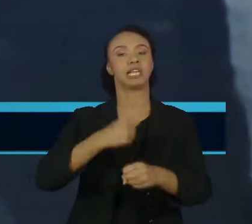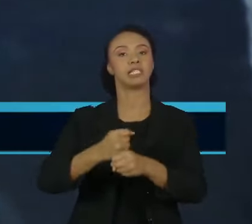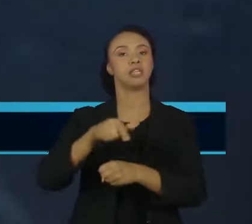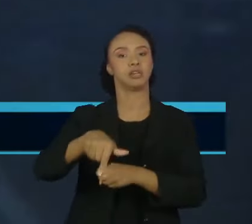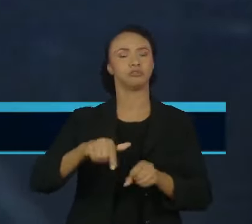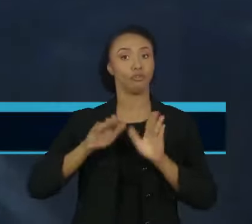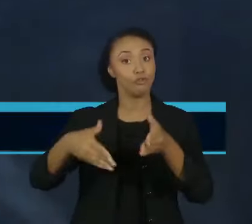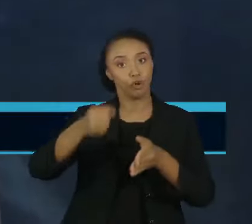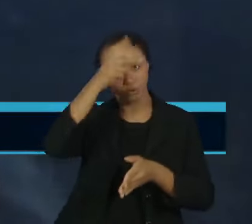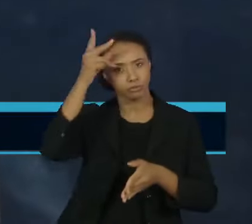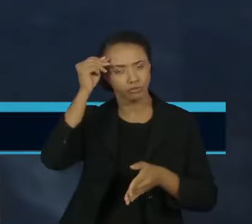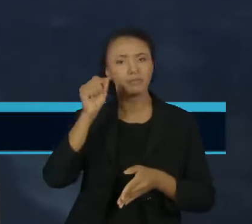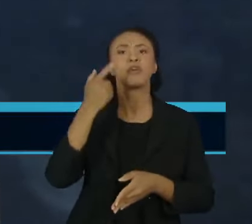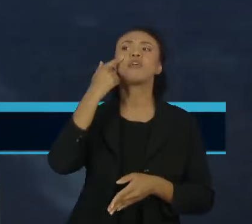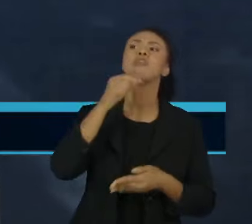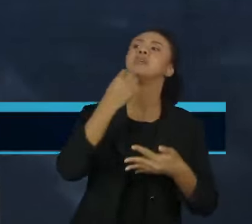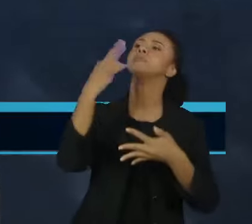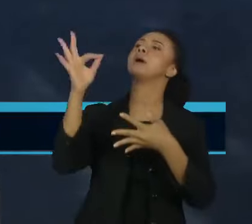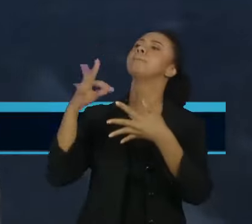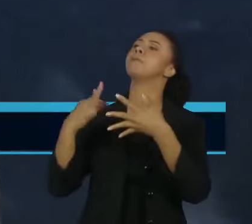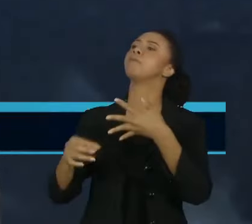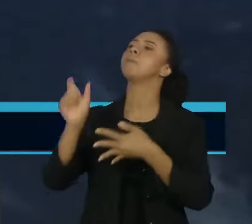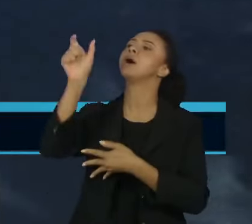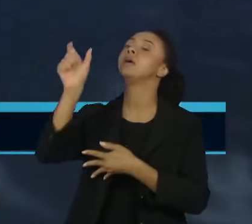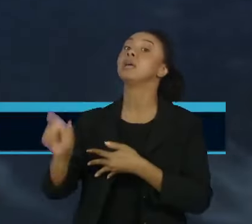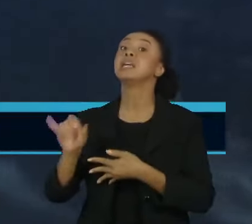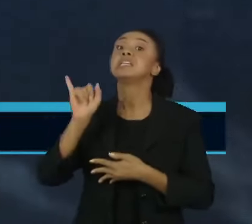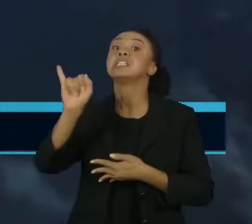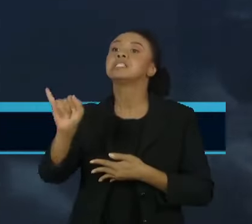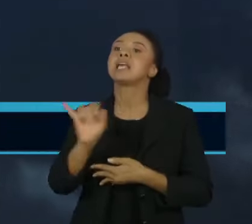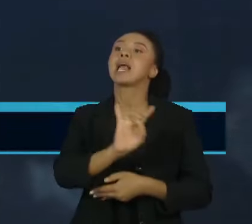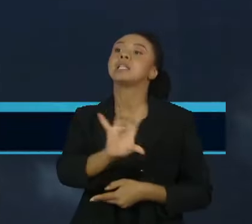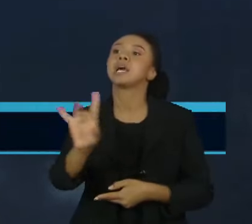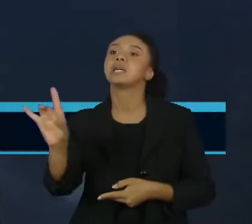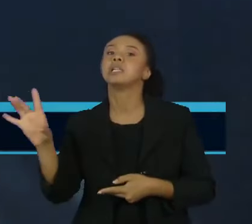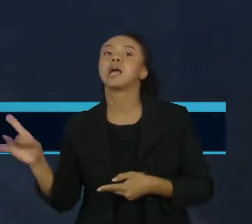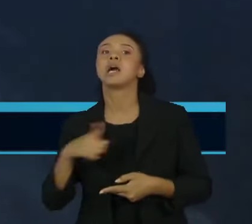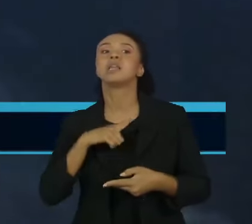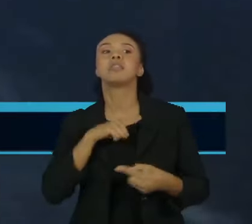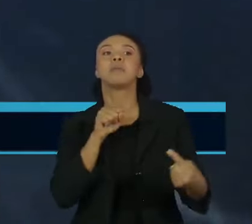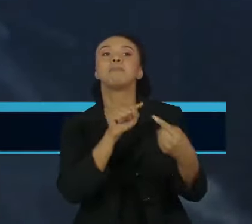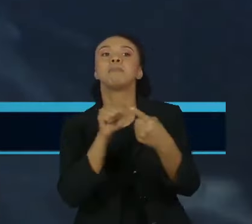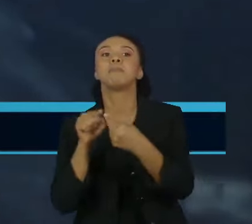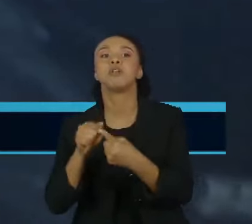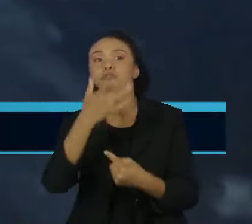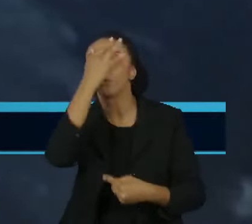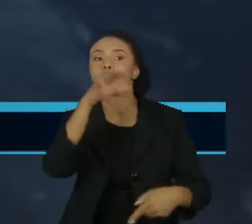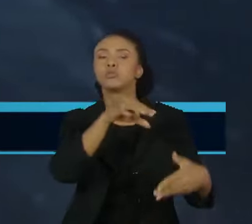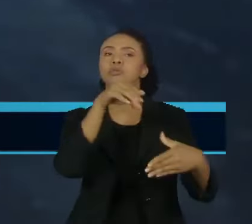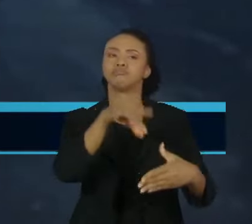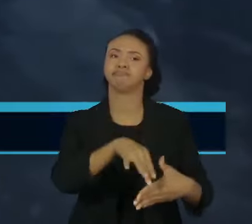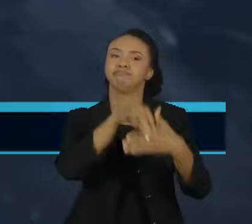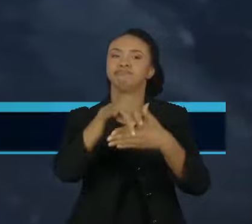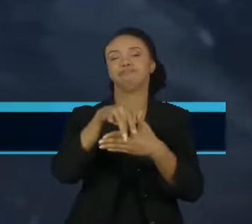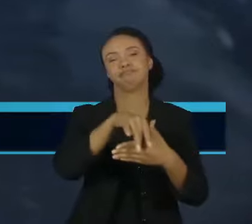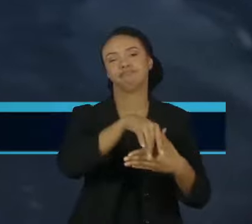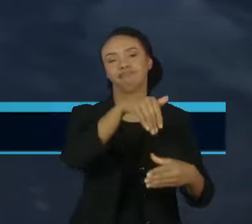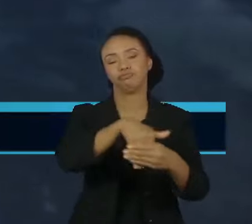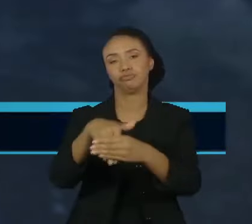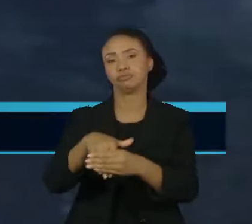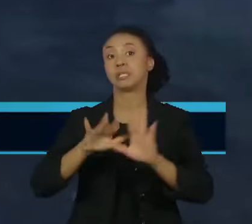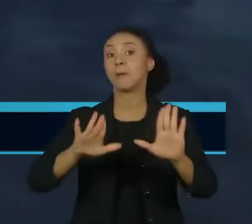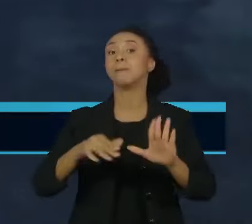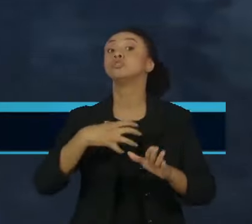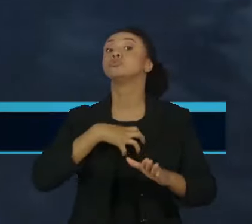aos candidatos criar conteúdo personalizado para cada eleitor, mas a falta de transparência no uso dessas ferramentas